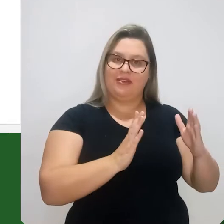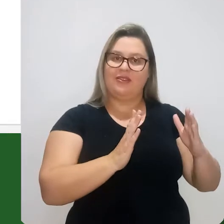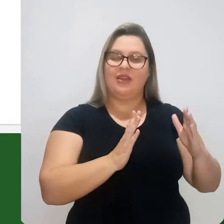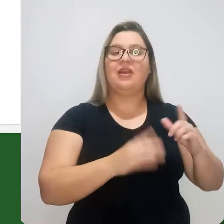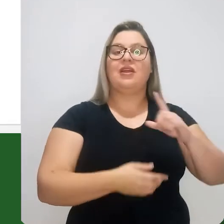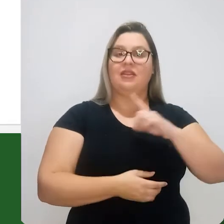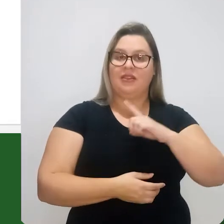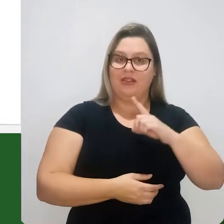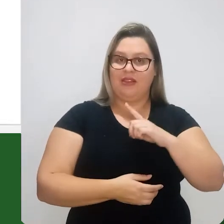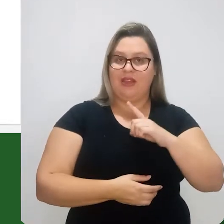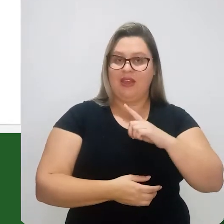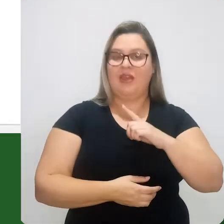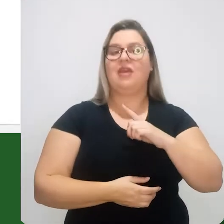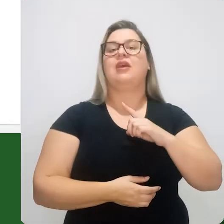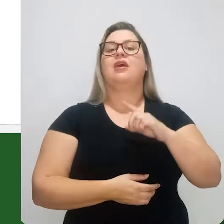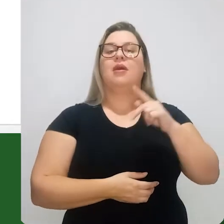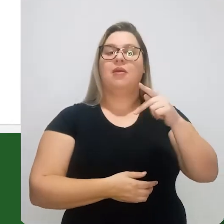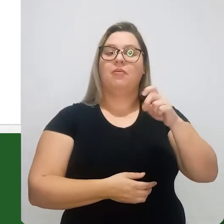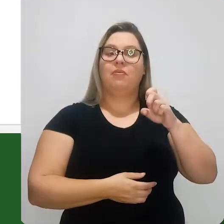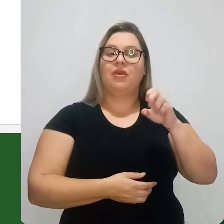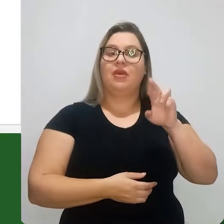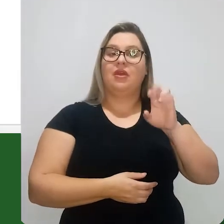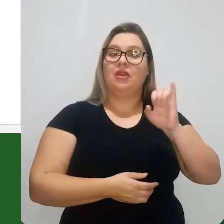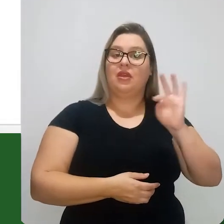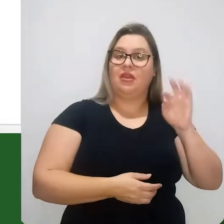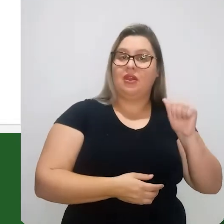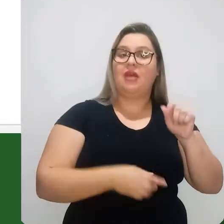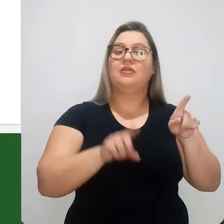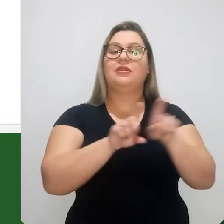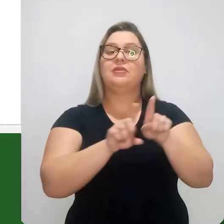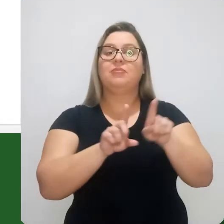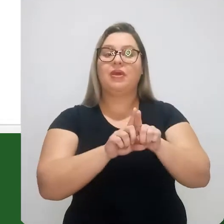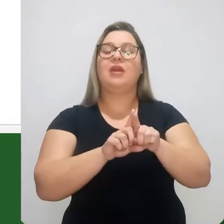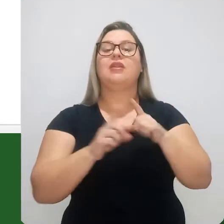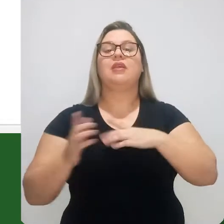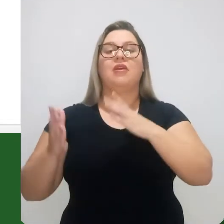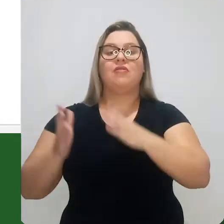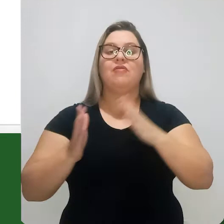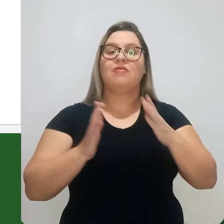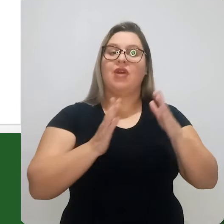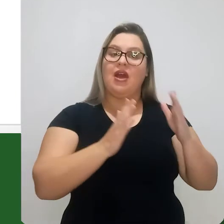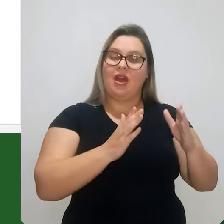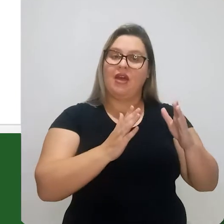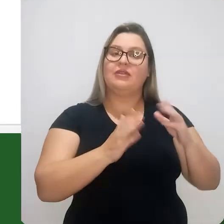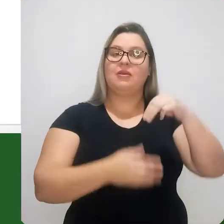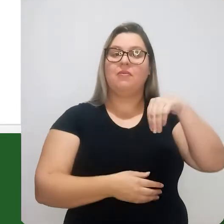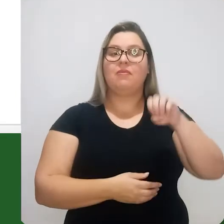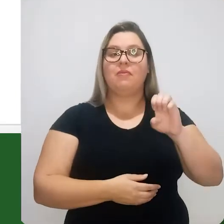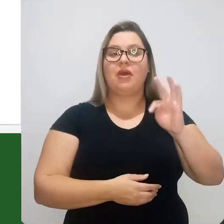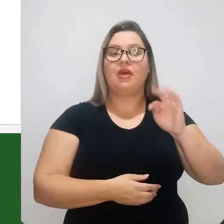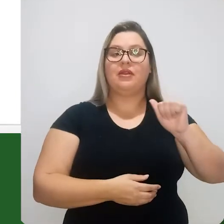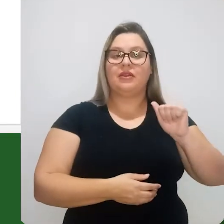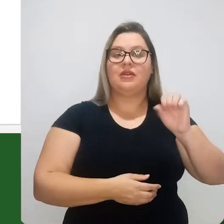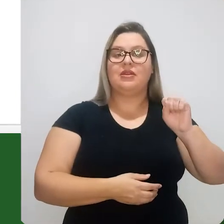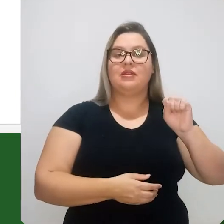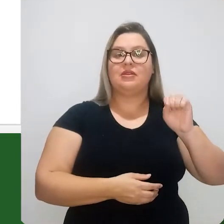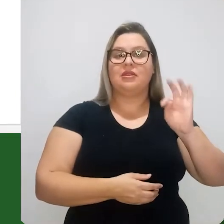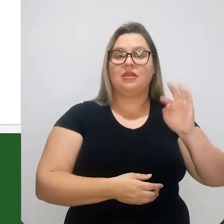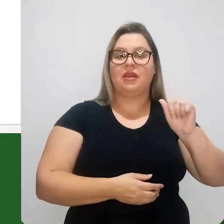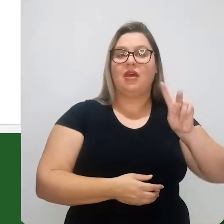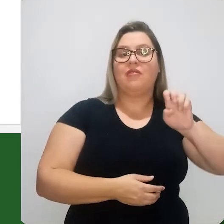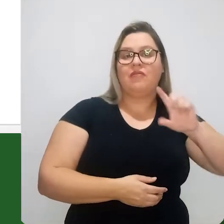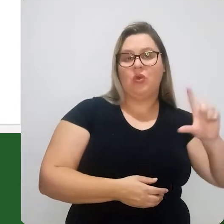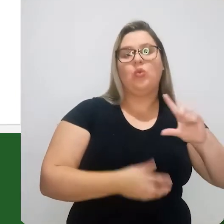a austenita, aqui nós temos a perlita, que é a nossa conhecida, temos mais duas fases metaestáveis, que nós vamos também